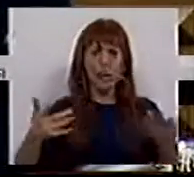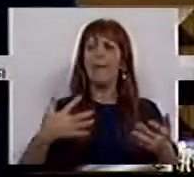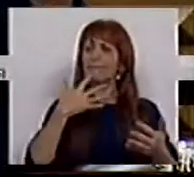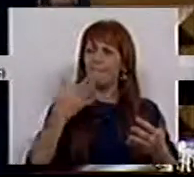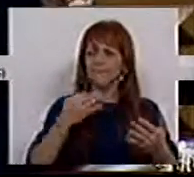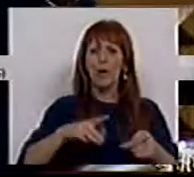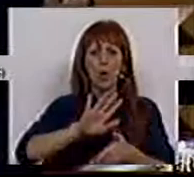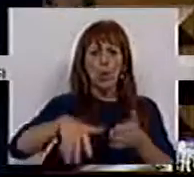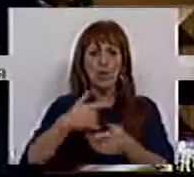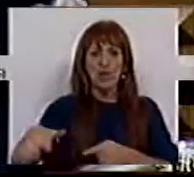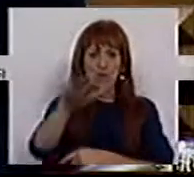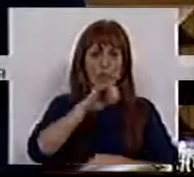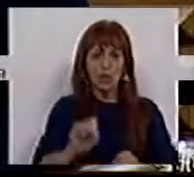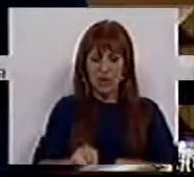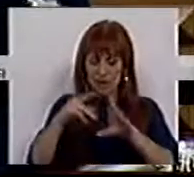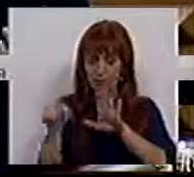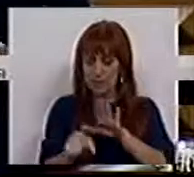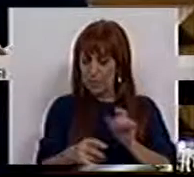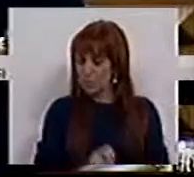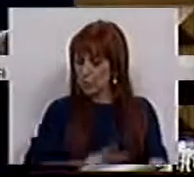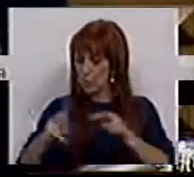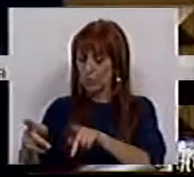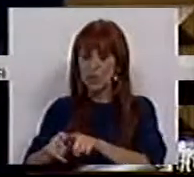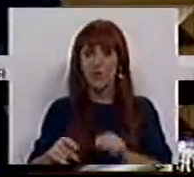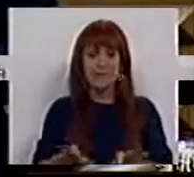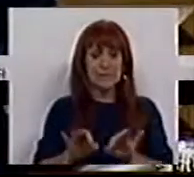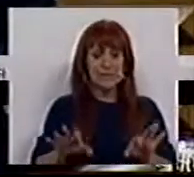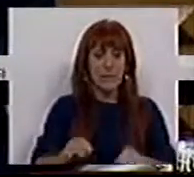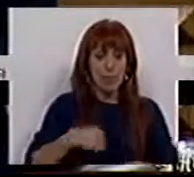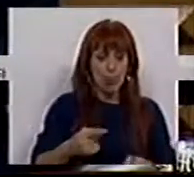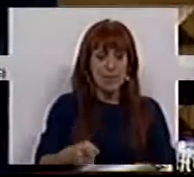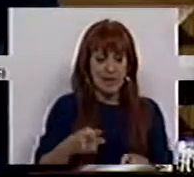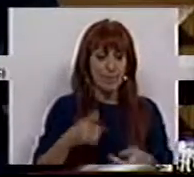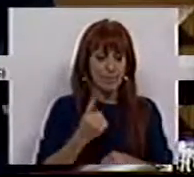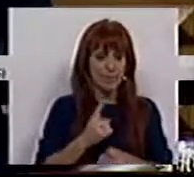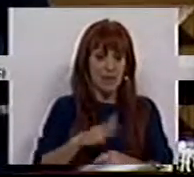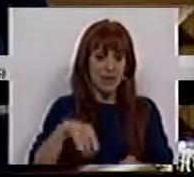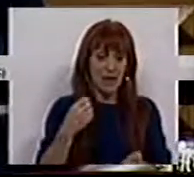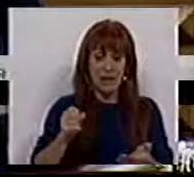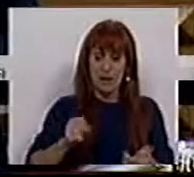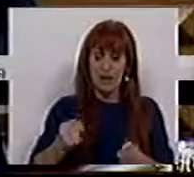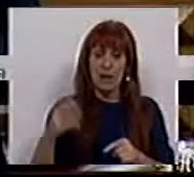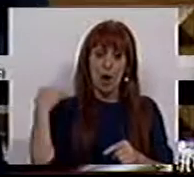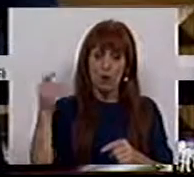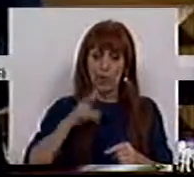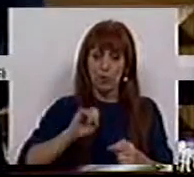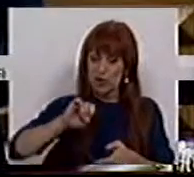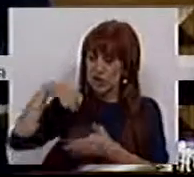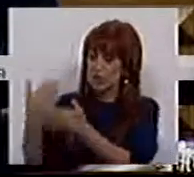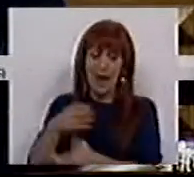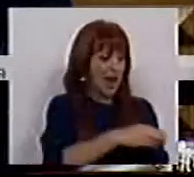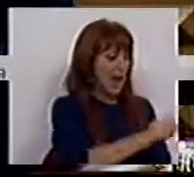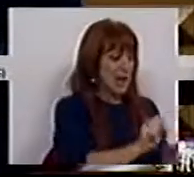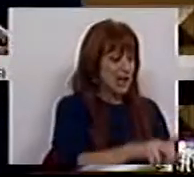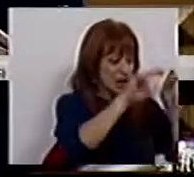acreditamos que um plano nacional de dragagens deve caminhar a par desta preocupação de repor na costa portuguesa as